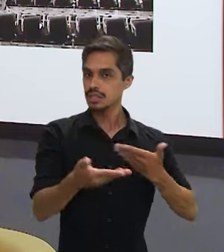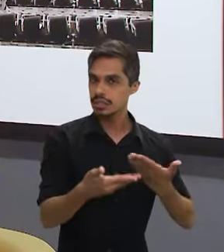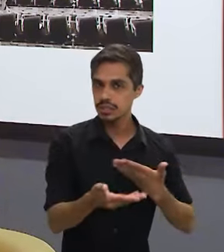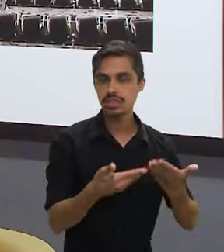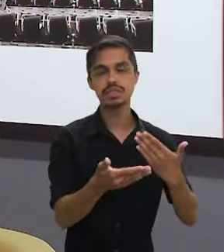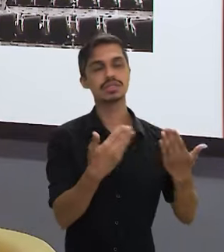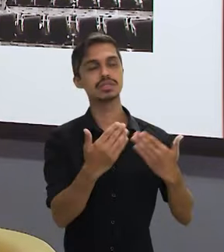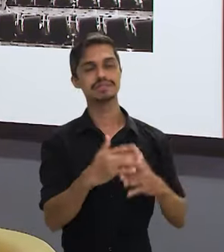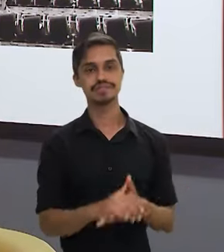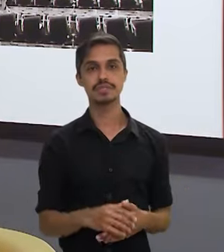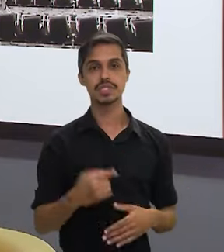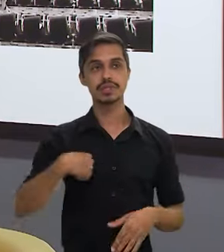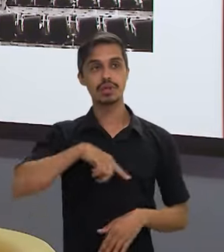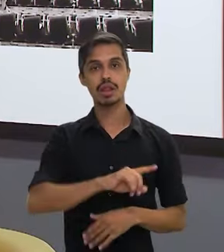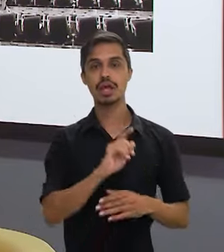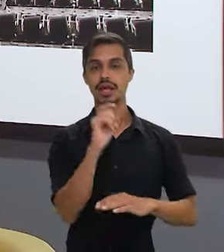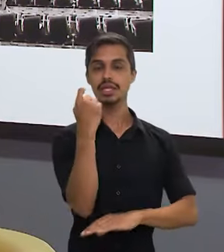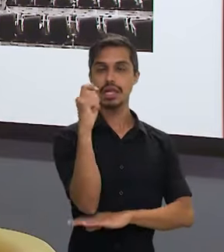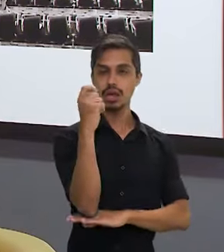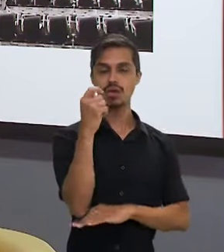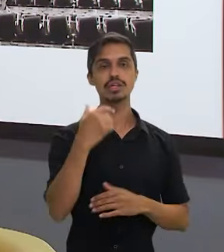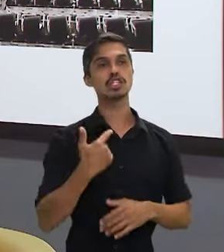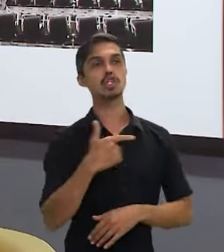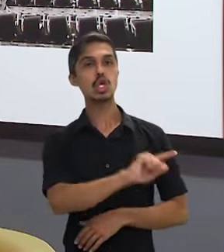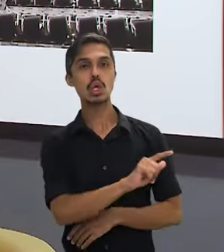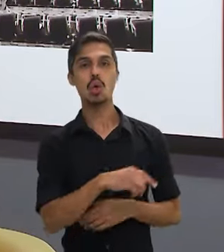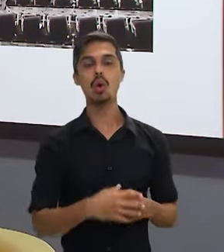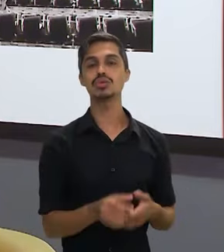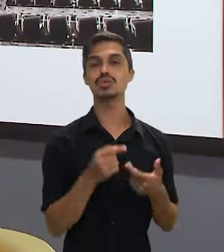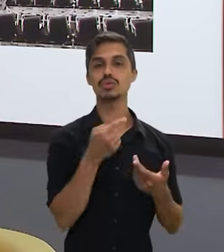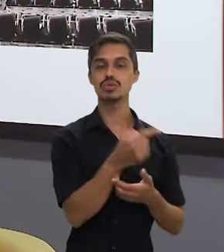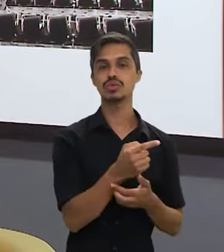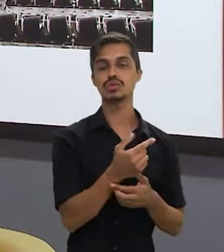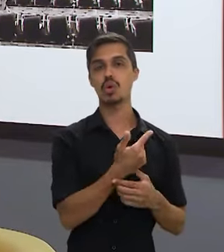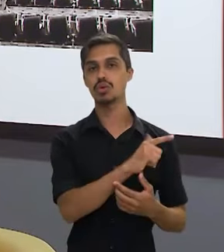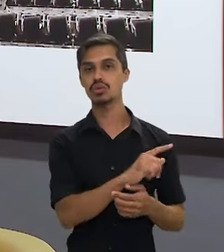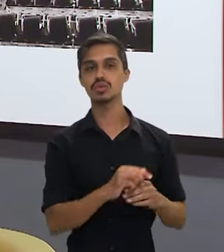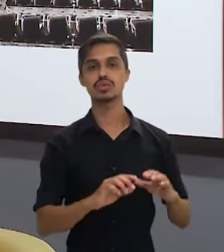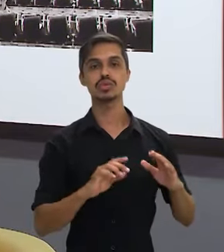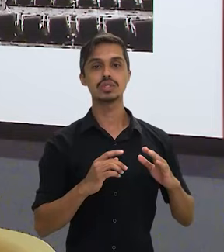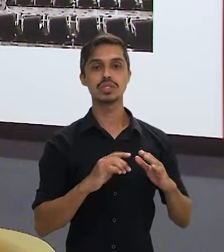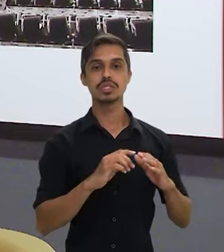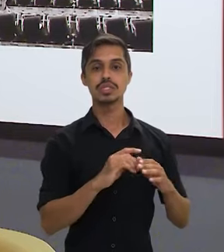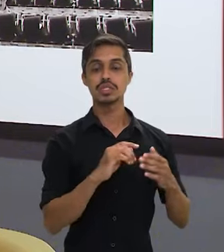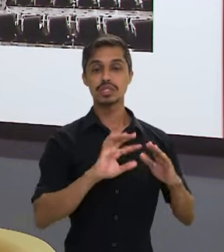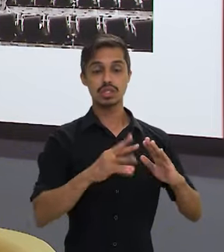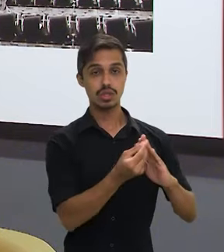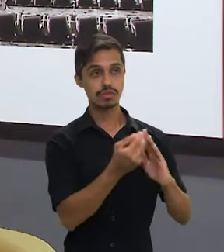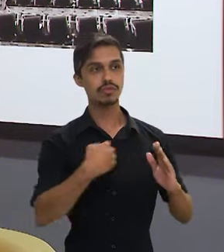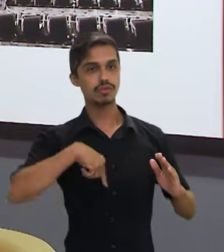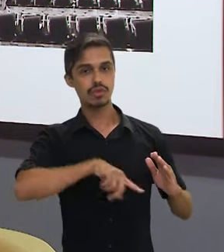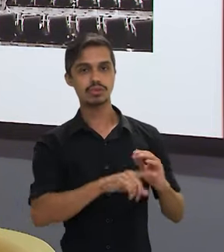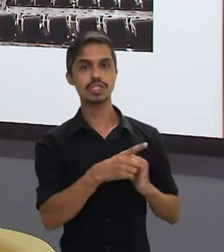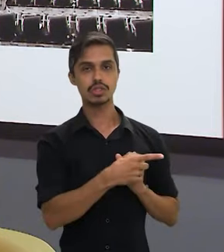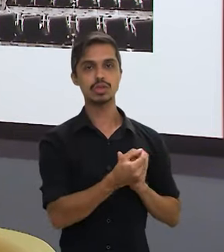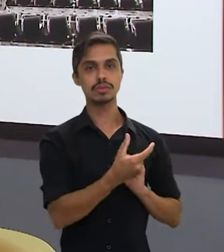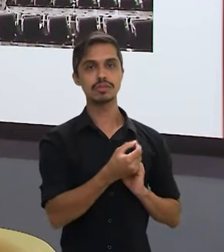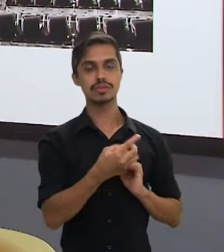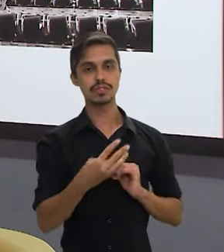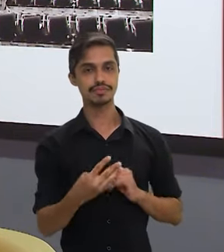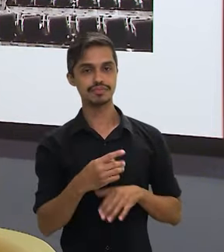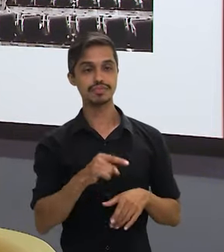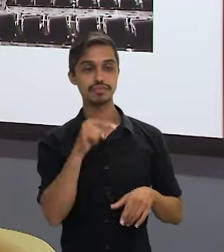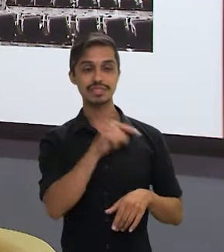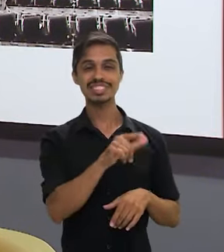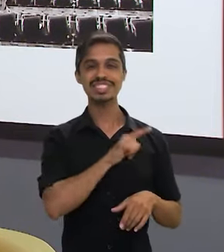articulando. Nós estivemos em Alcântara, estivemos também em outros quilombos diversos em 2023, mas porque ali existe